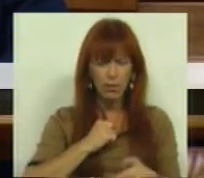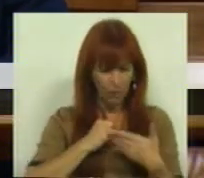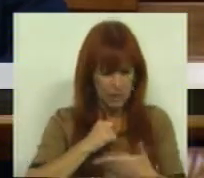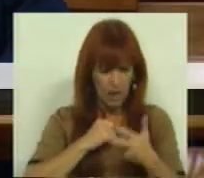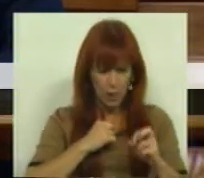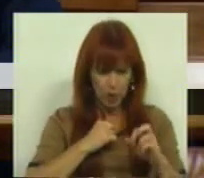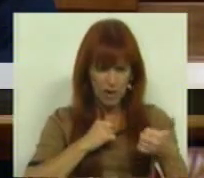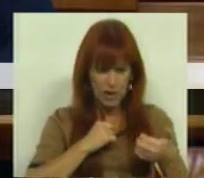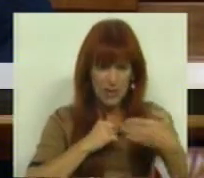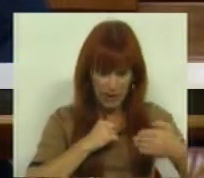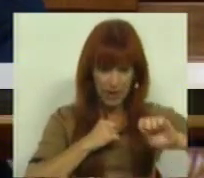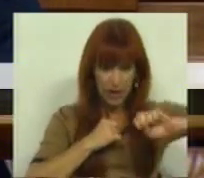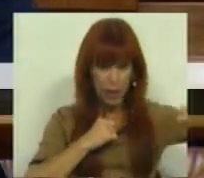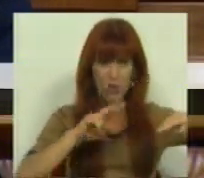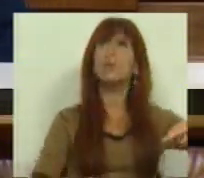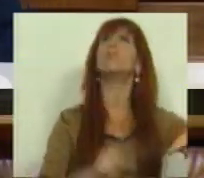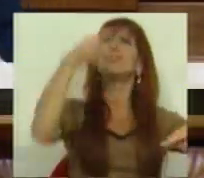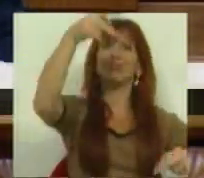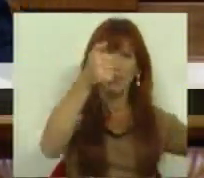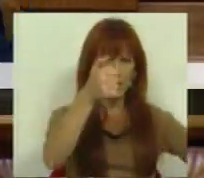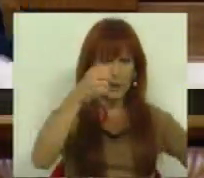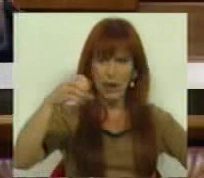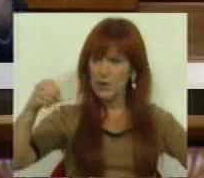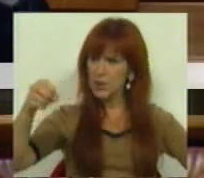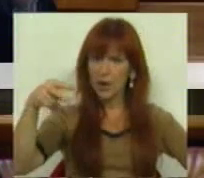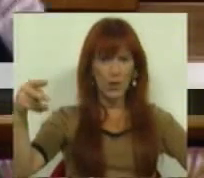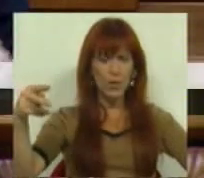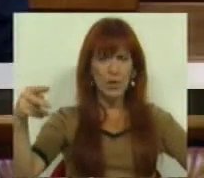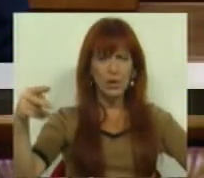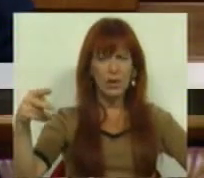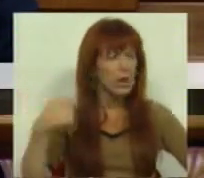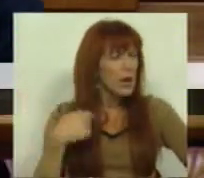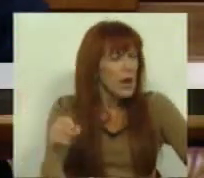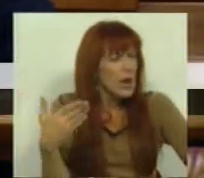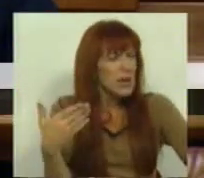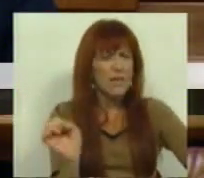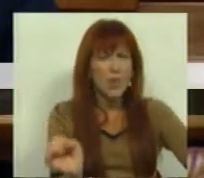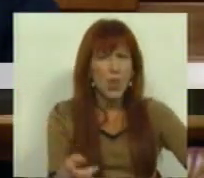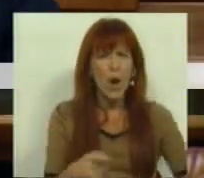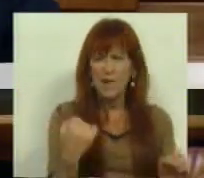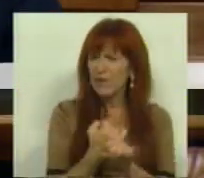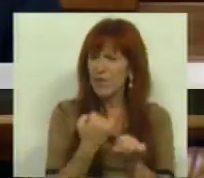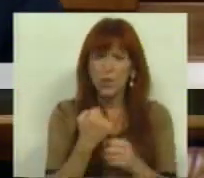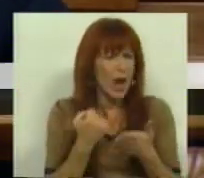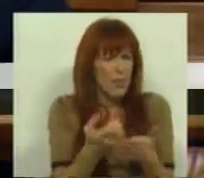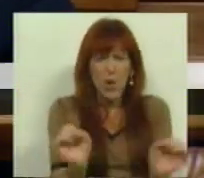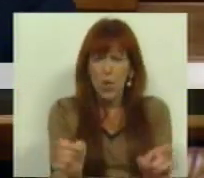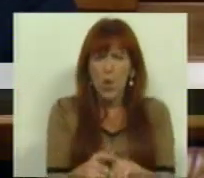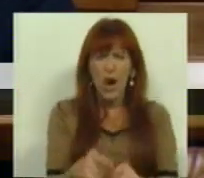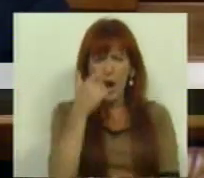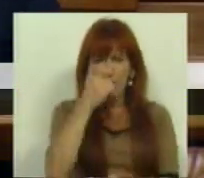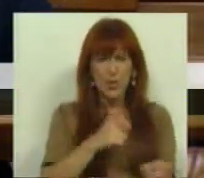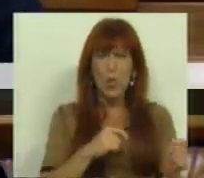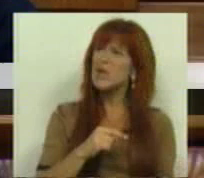de 187 euros para 500 euros. Nem uma iniciativa, nem um serviço de apoio para que os